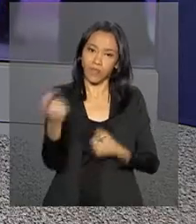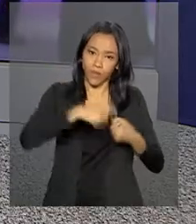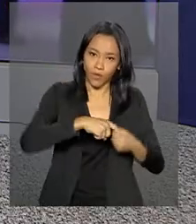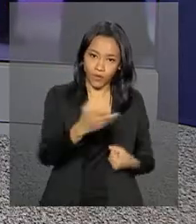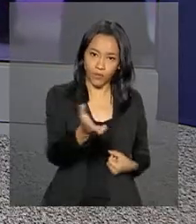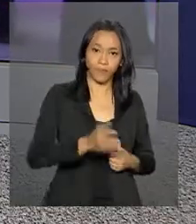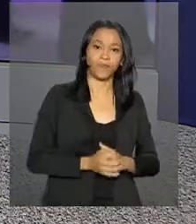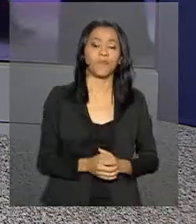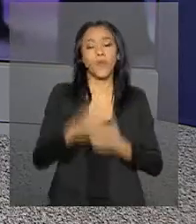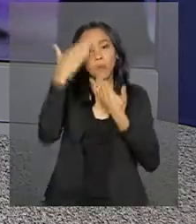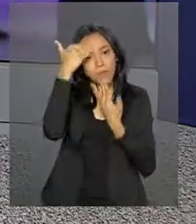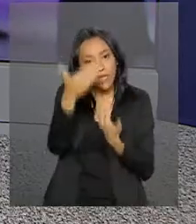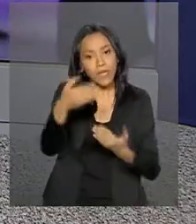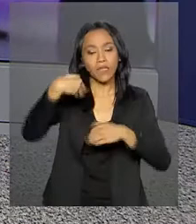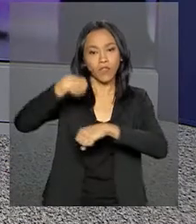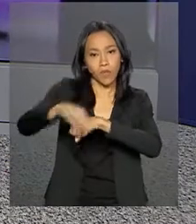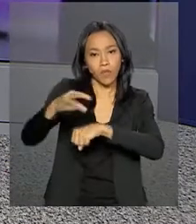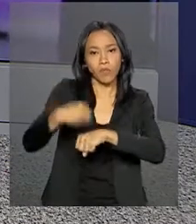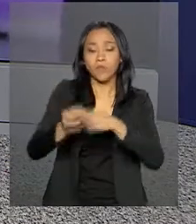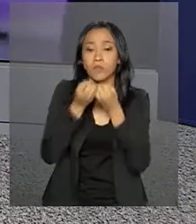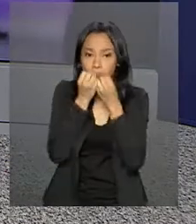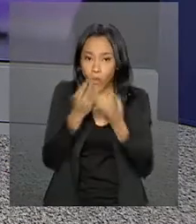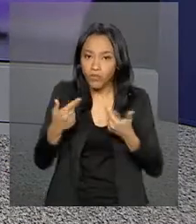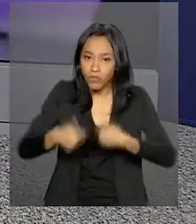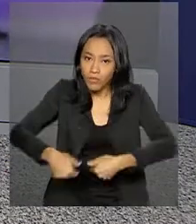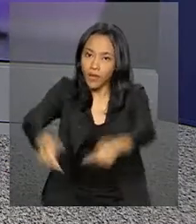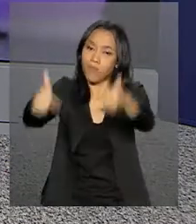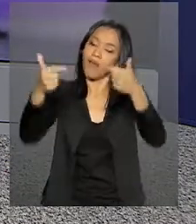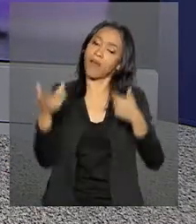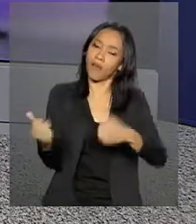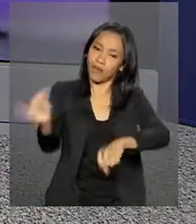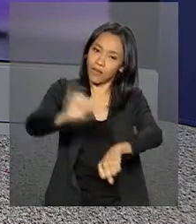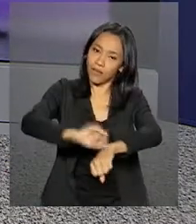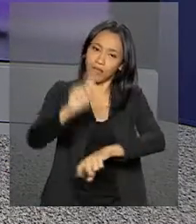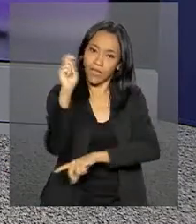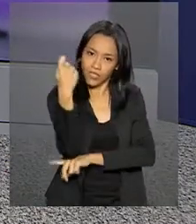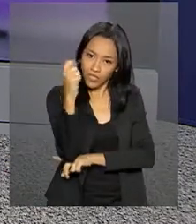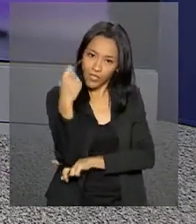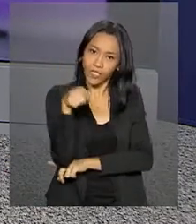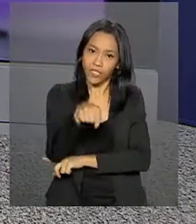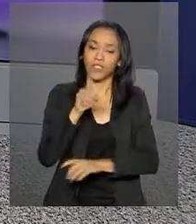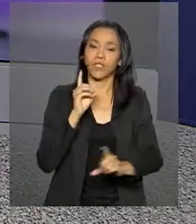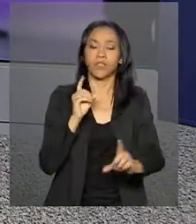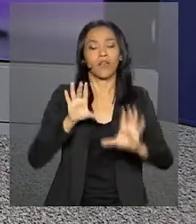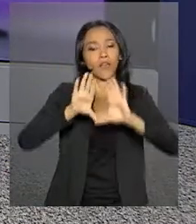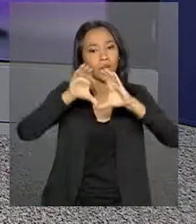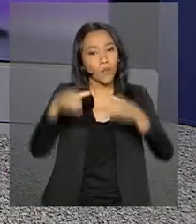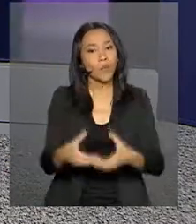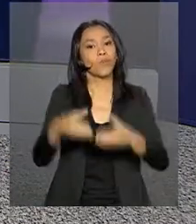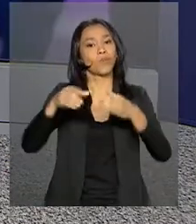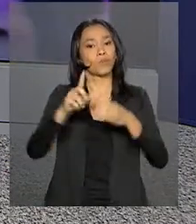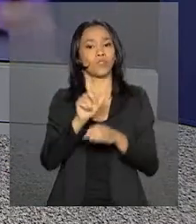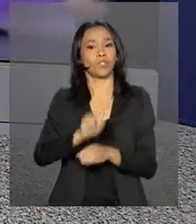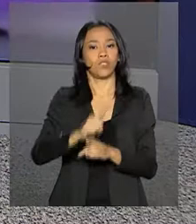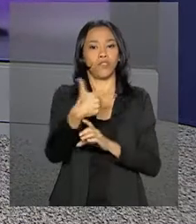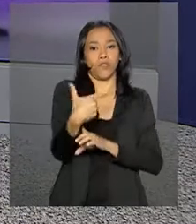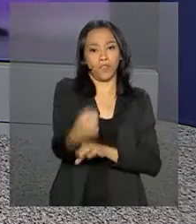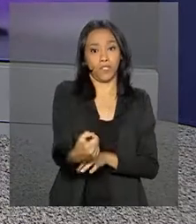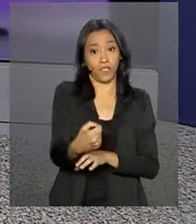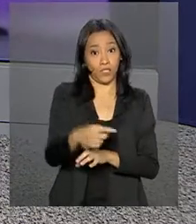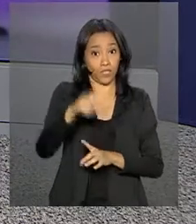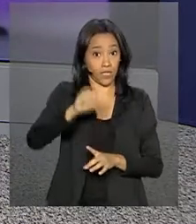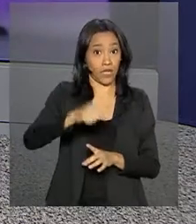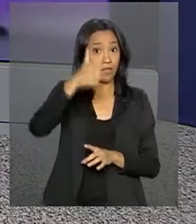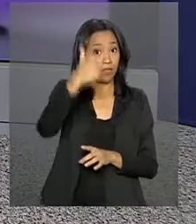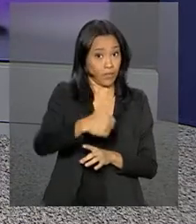Muito obrigado pelas informações, Gabriela. Bom trabalho em Buenos Aires, na Argentina, nessa cúpula do G20, a 13ª cúpula das